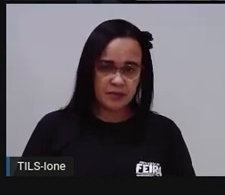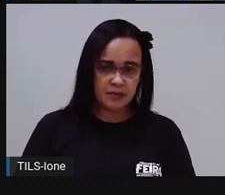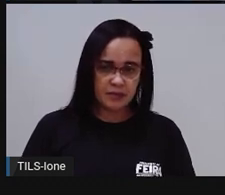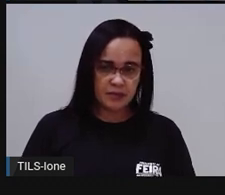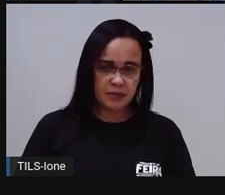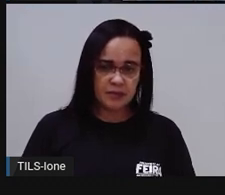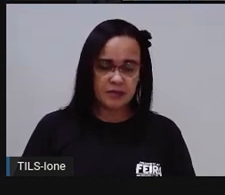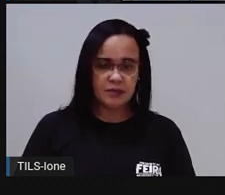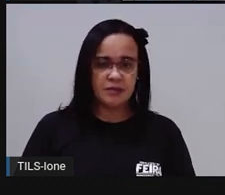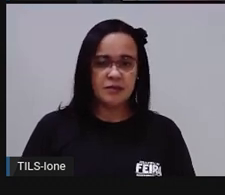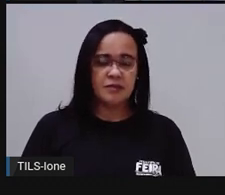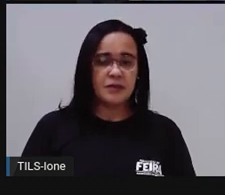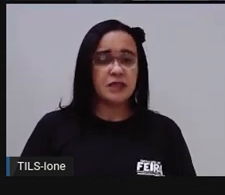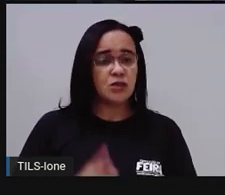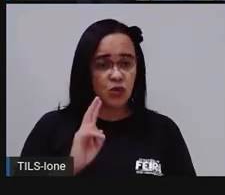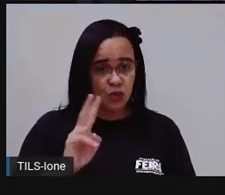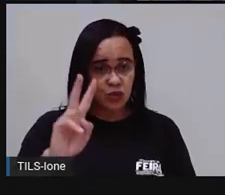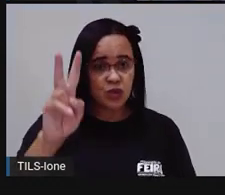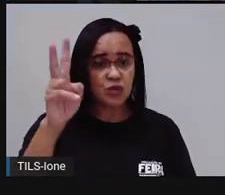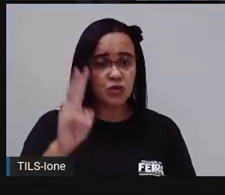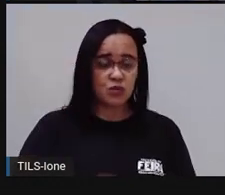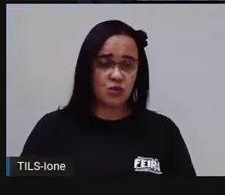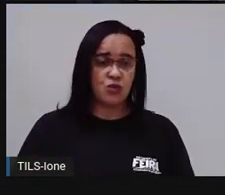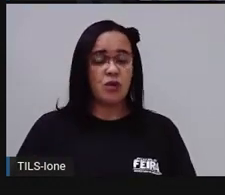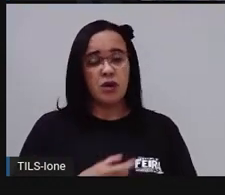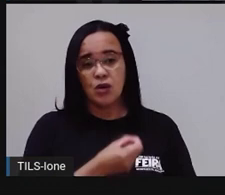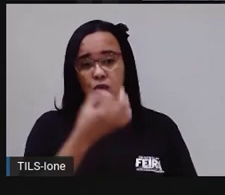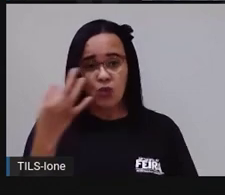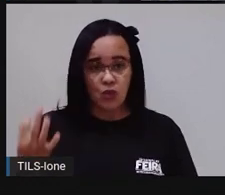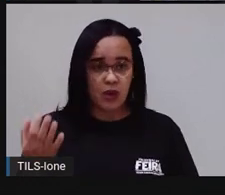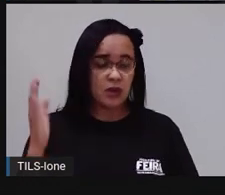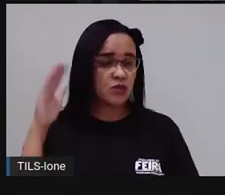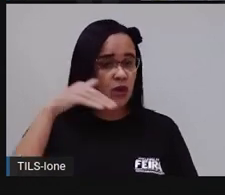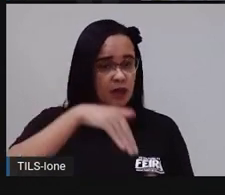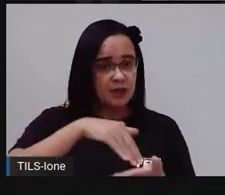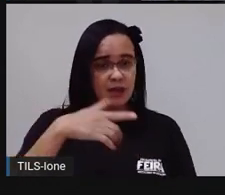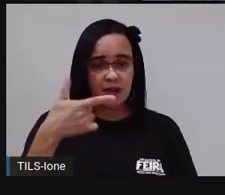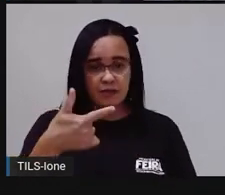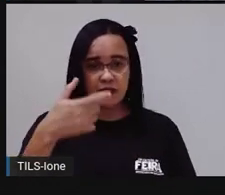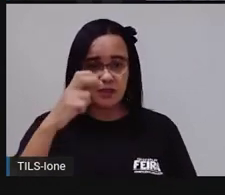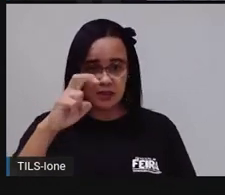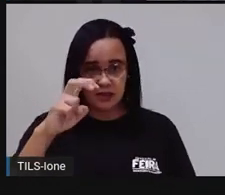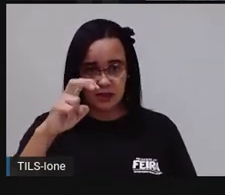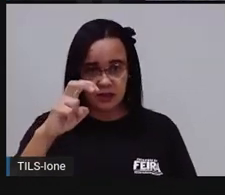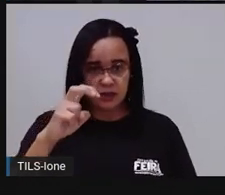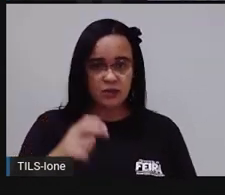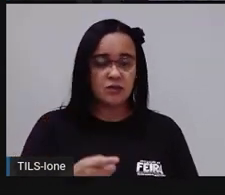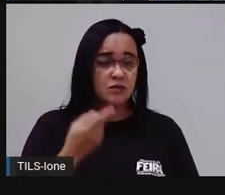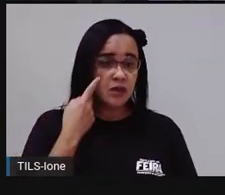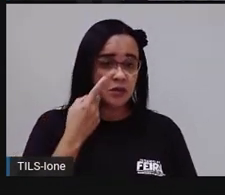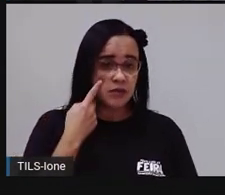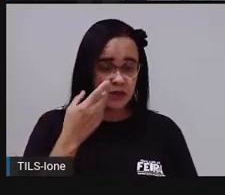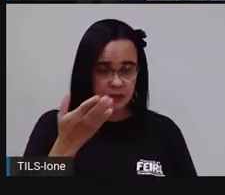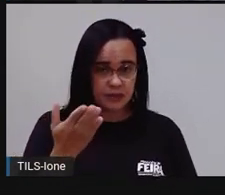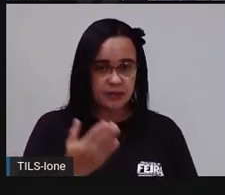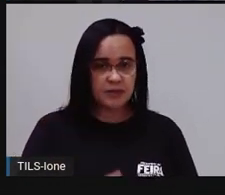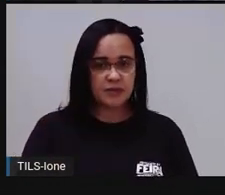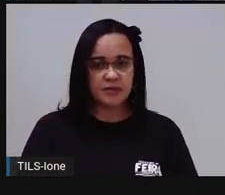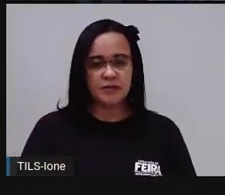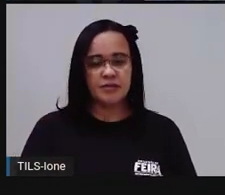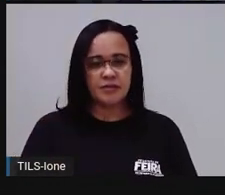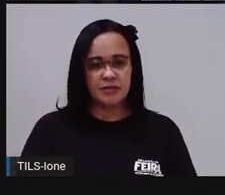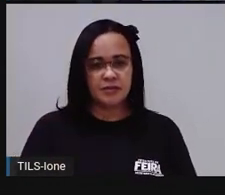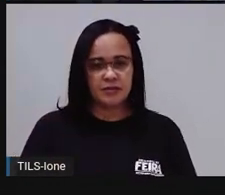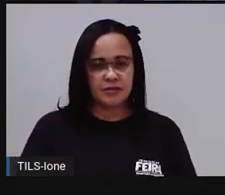sigo contando até chegar em que número? Até chegar no número 25. Vamos lá ver quanto é? Ó, tá no